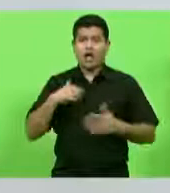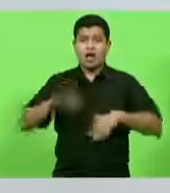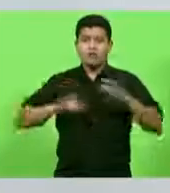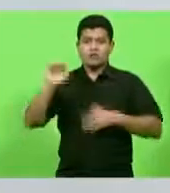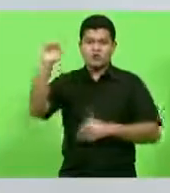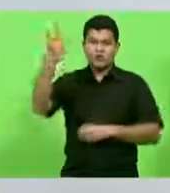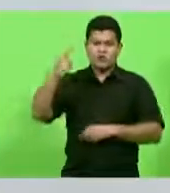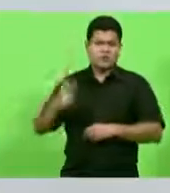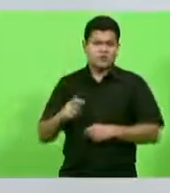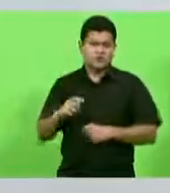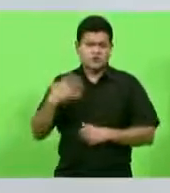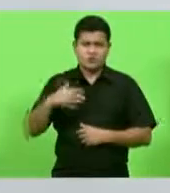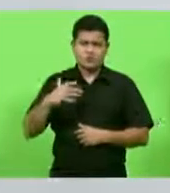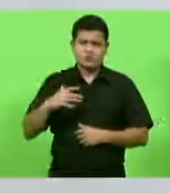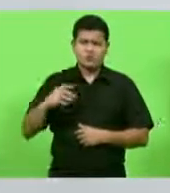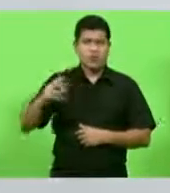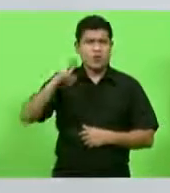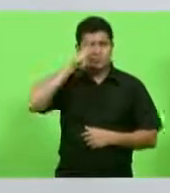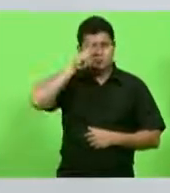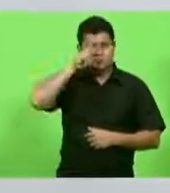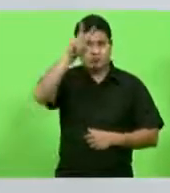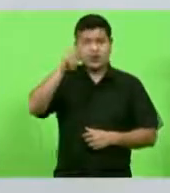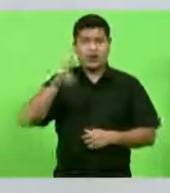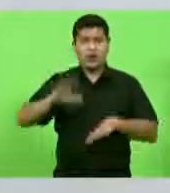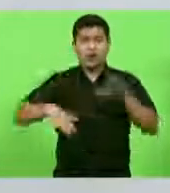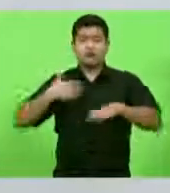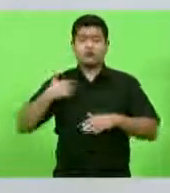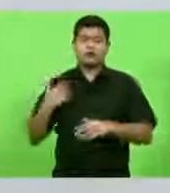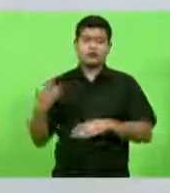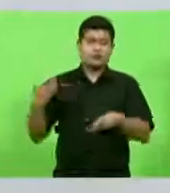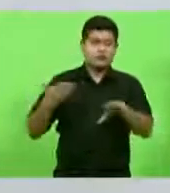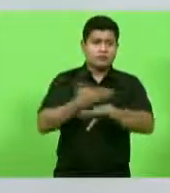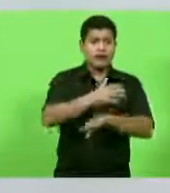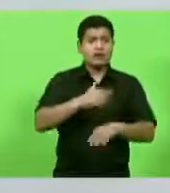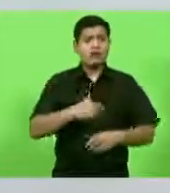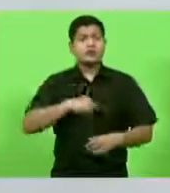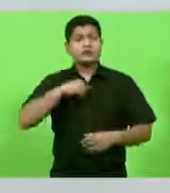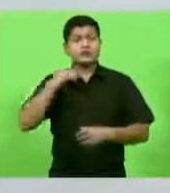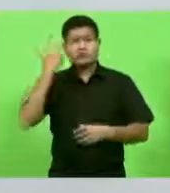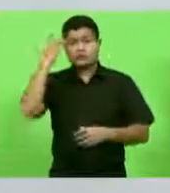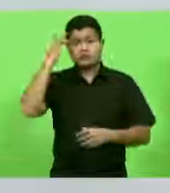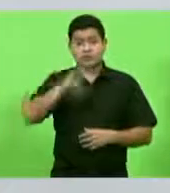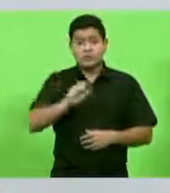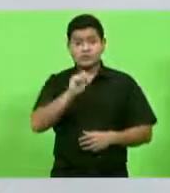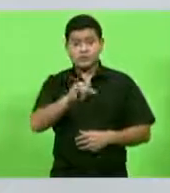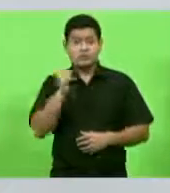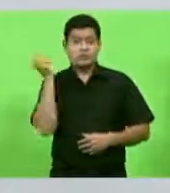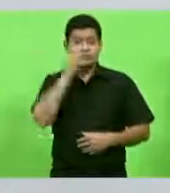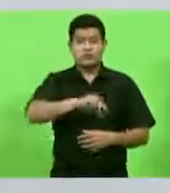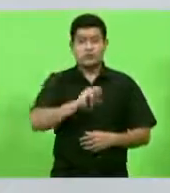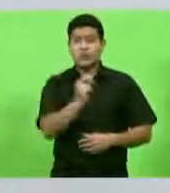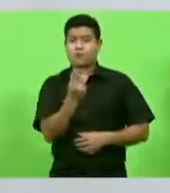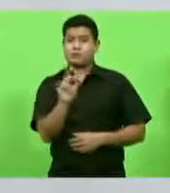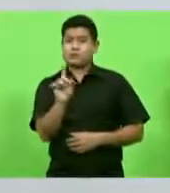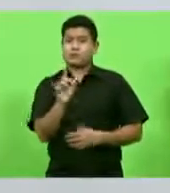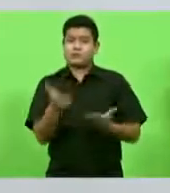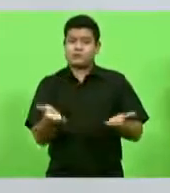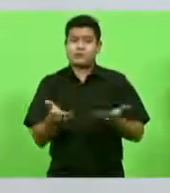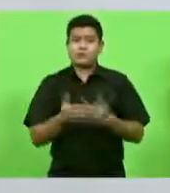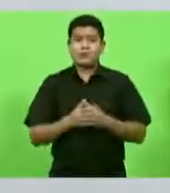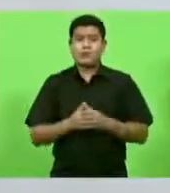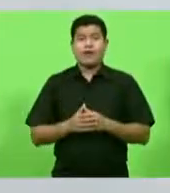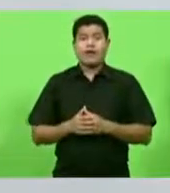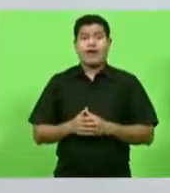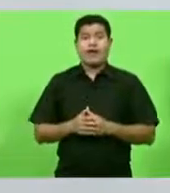entrando no mar, contando com a sorte, com a benção de Deus, não sabendo se vai dar certo, se não vai dar certo, se vai lograr sucesso, na empreitada daquele